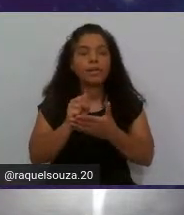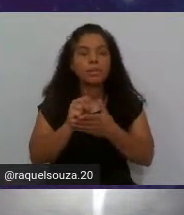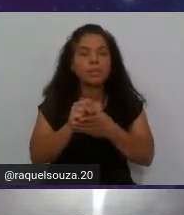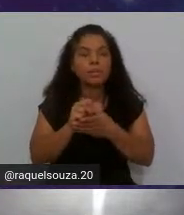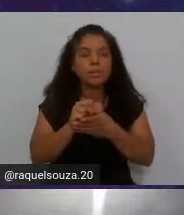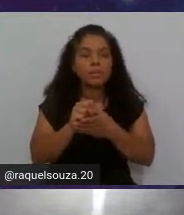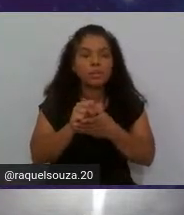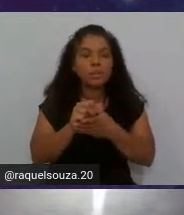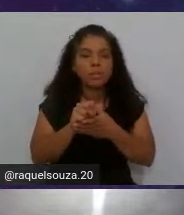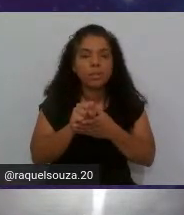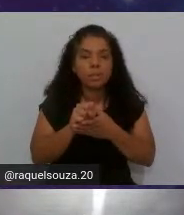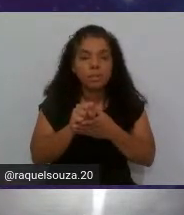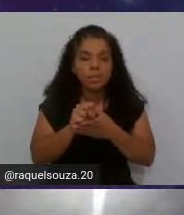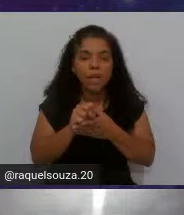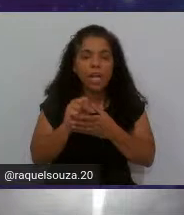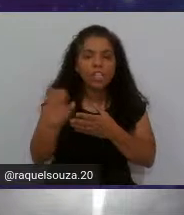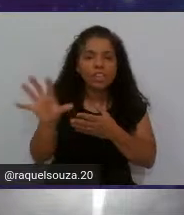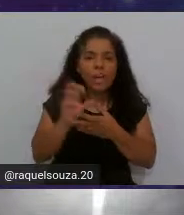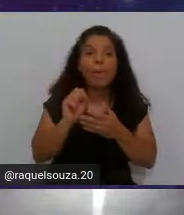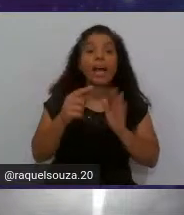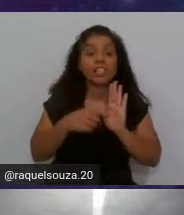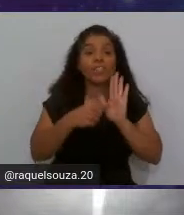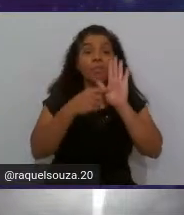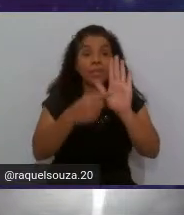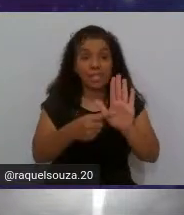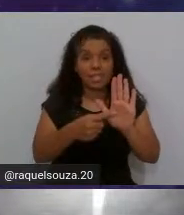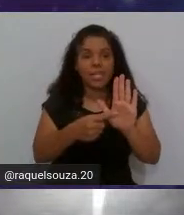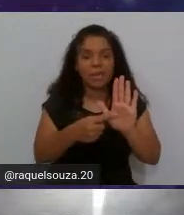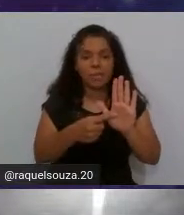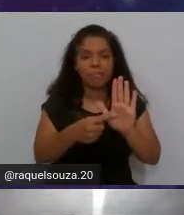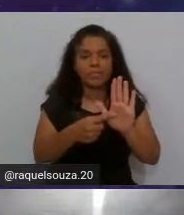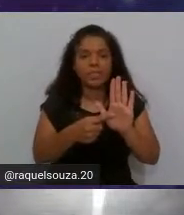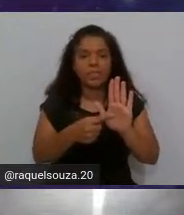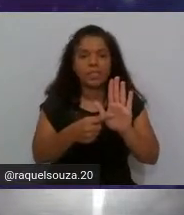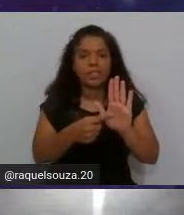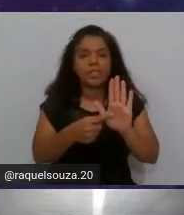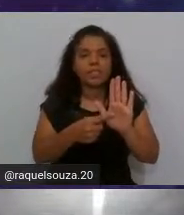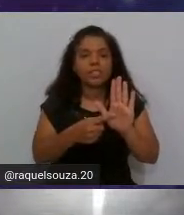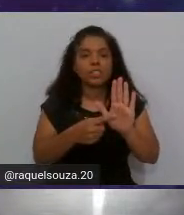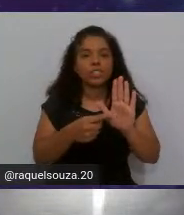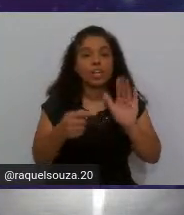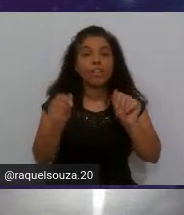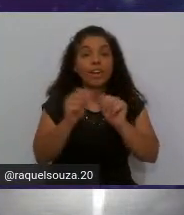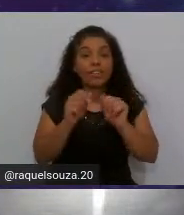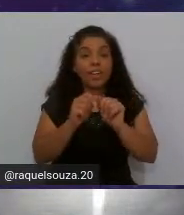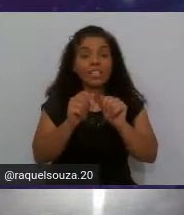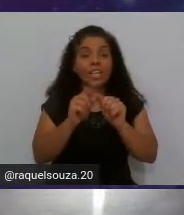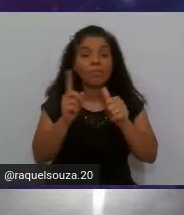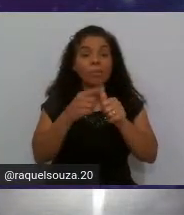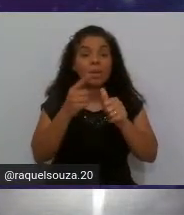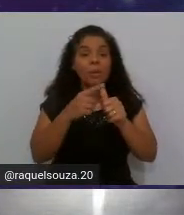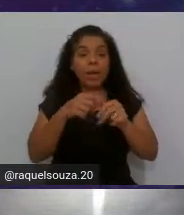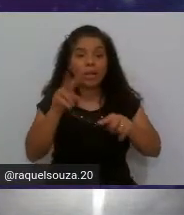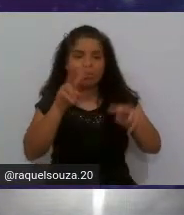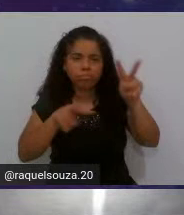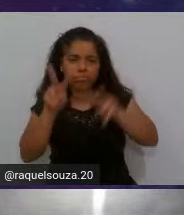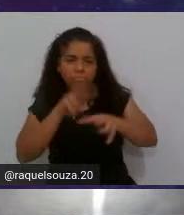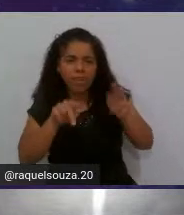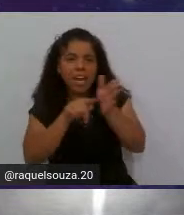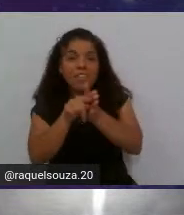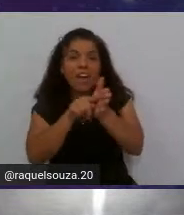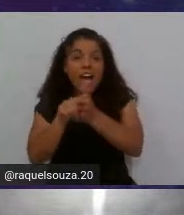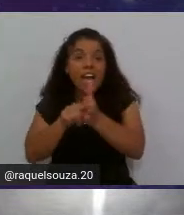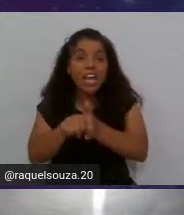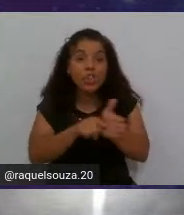ele já vai aparecer já vai fazer uma primeira varredura na